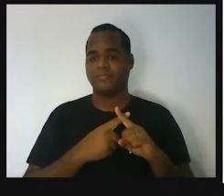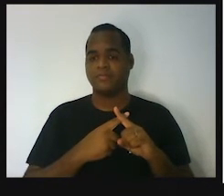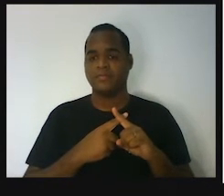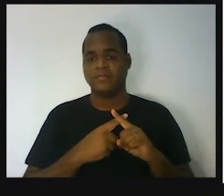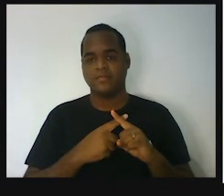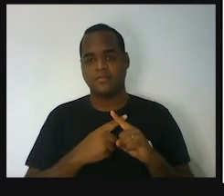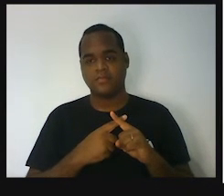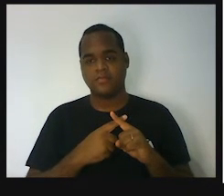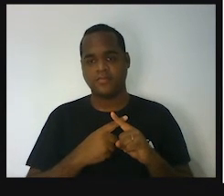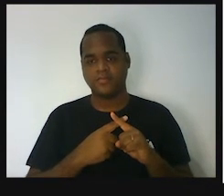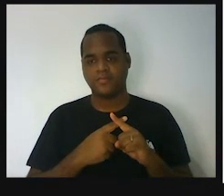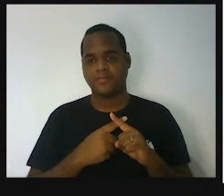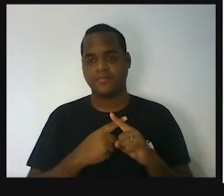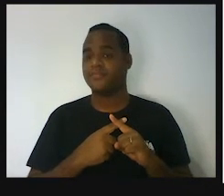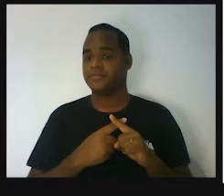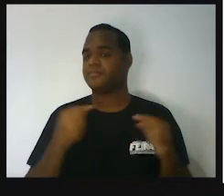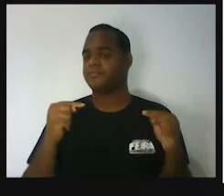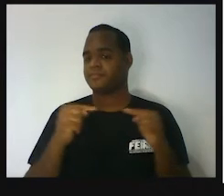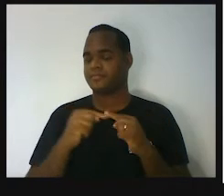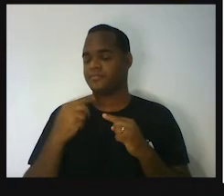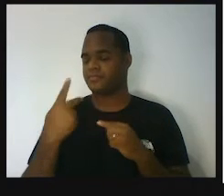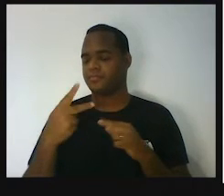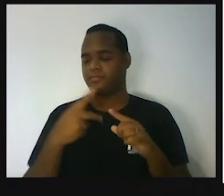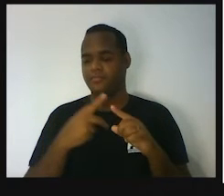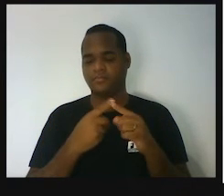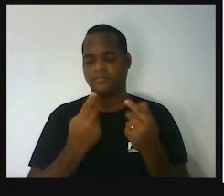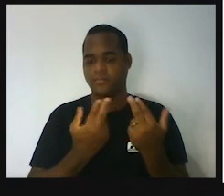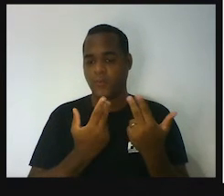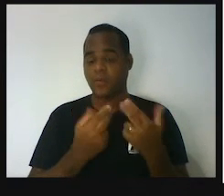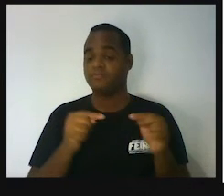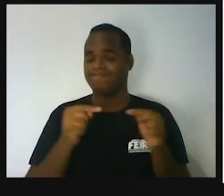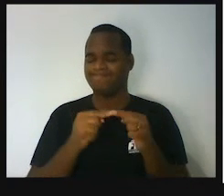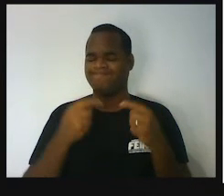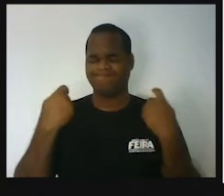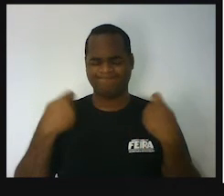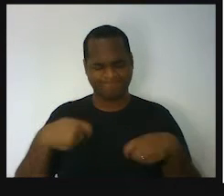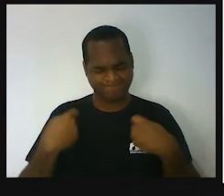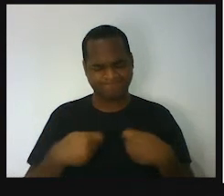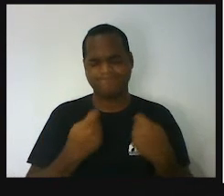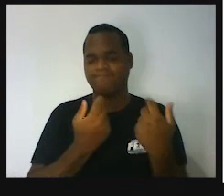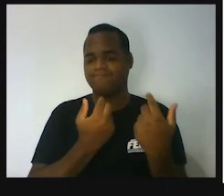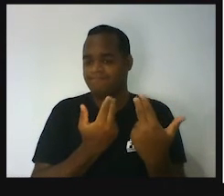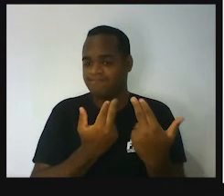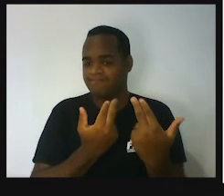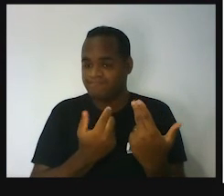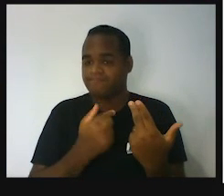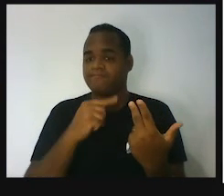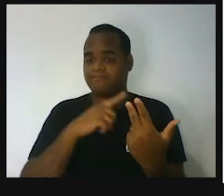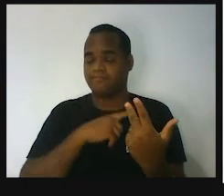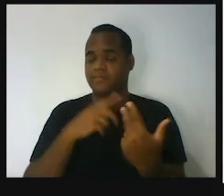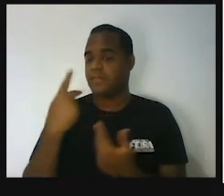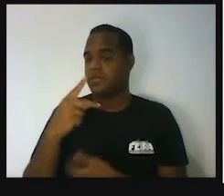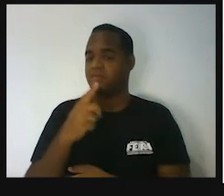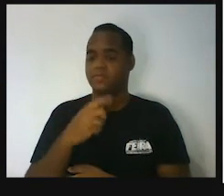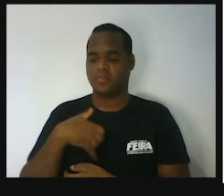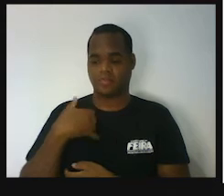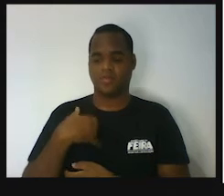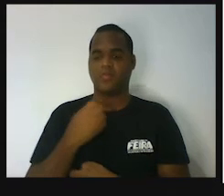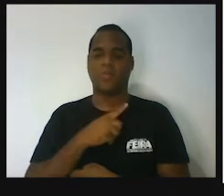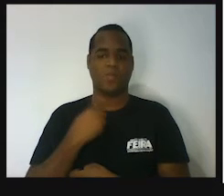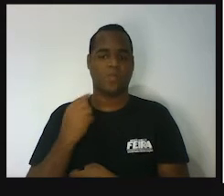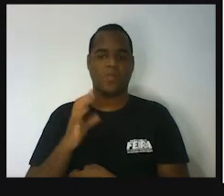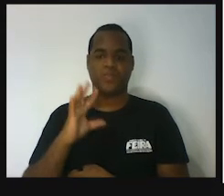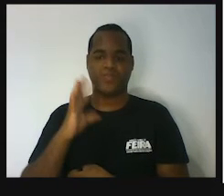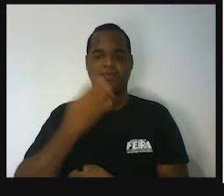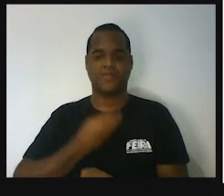Então, isso aí é igual, tem que ser igual, tem que dar a idade que ele morreu e que a